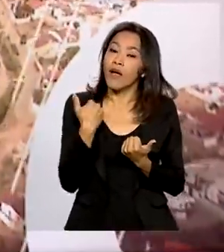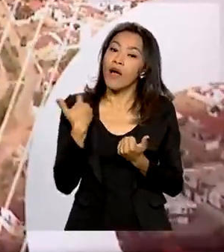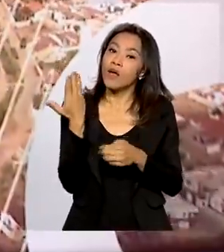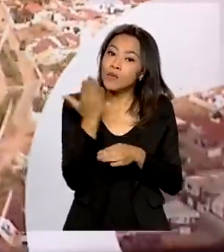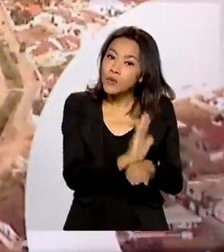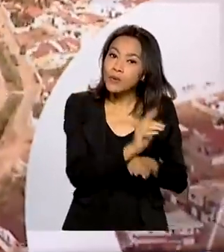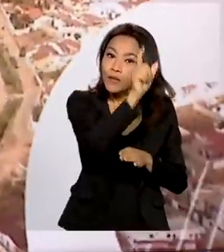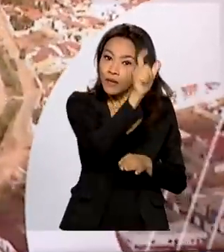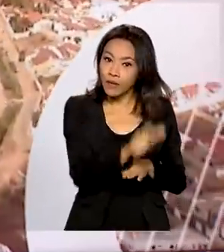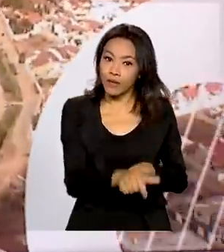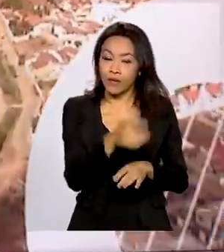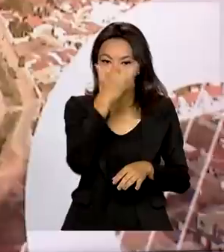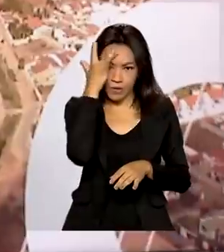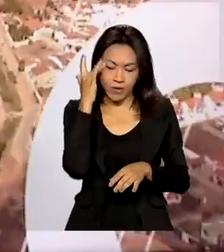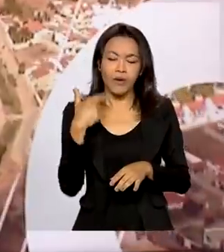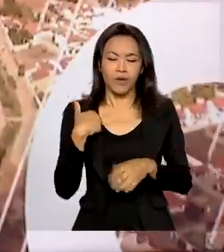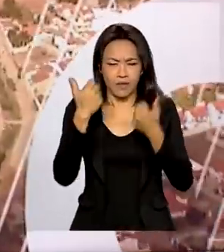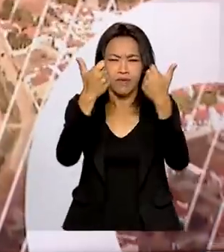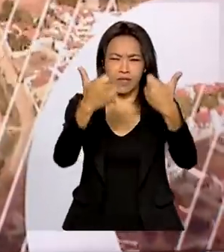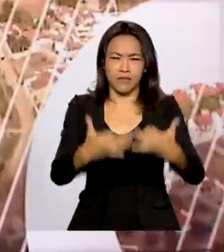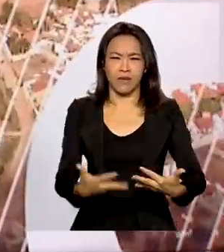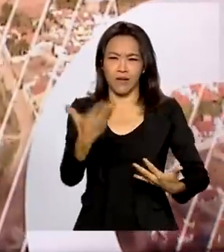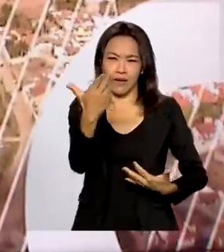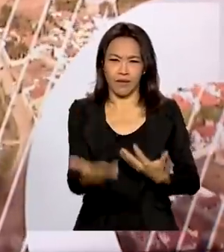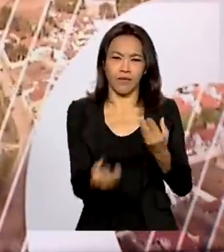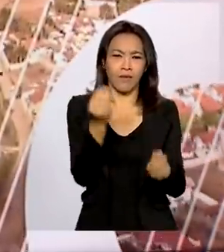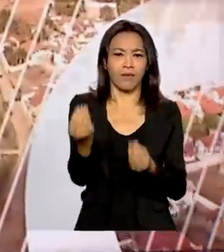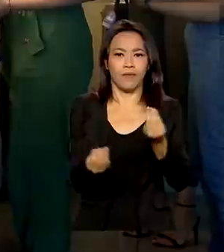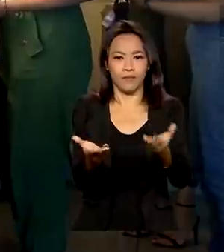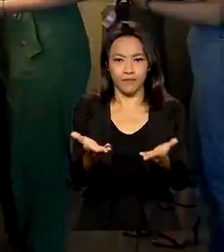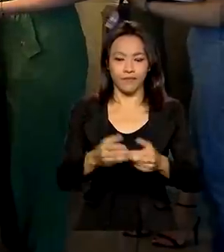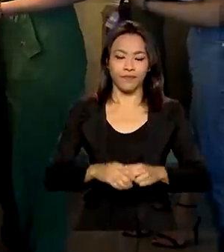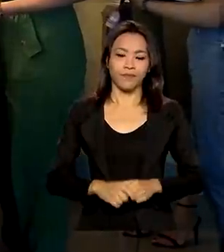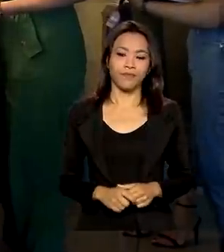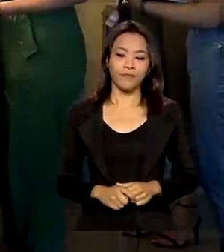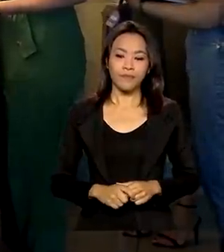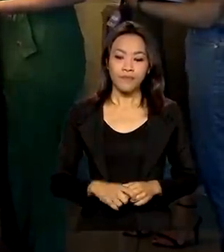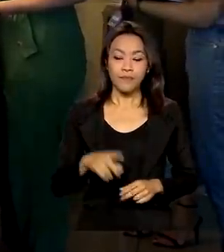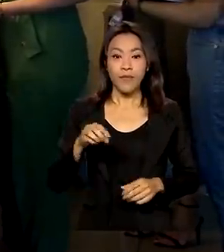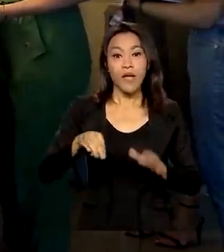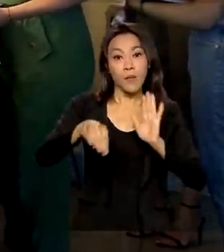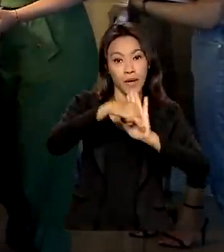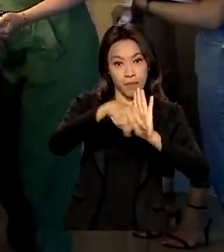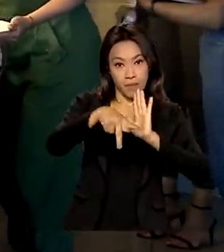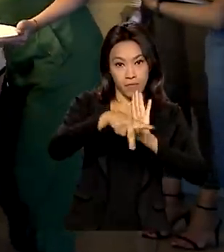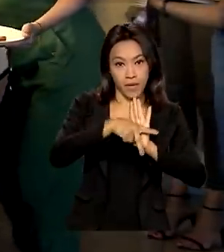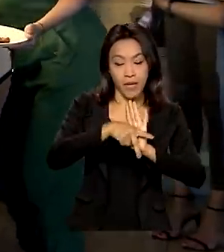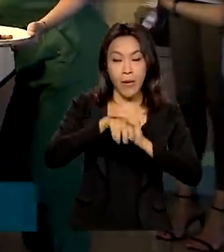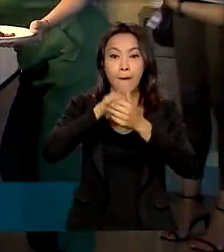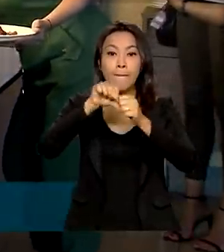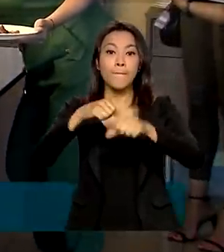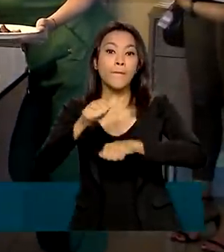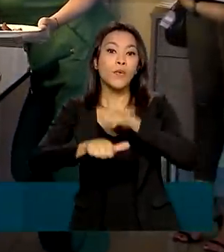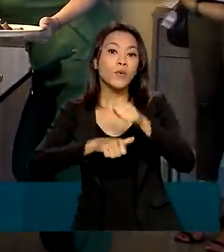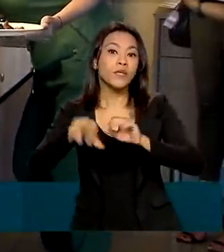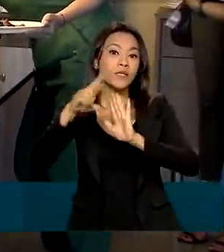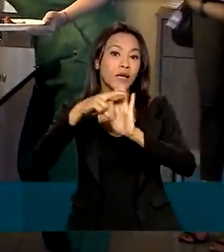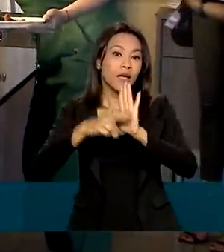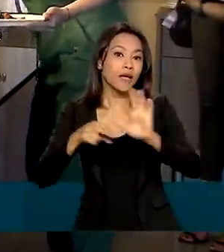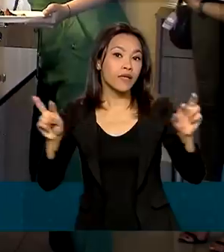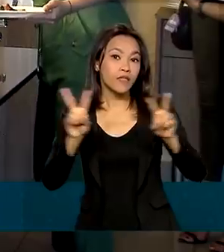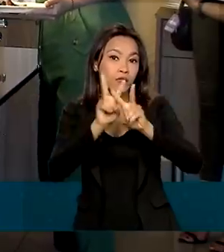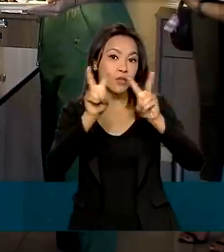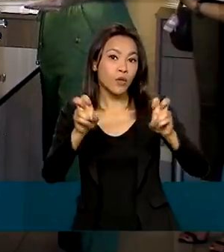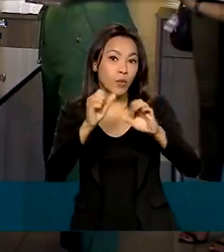para o consumidor. Entenda na reportagem de Jéssica Gonçalves. A medida provisória muda as regras do auxílio alimentação.